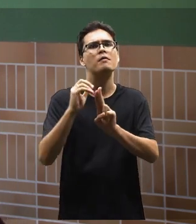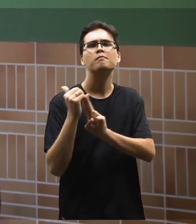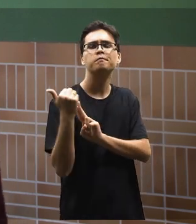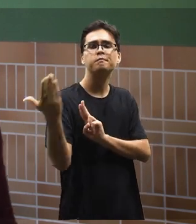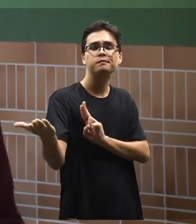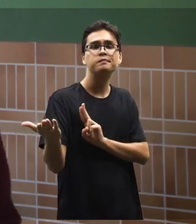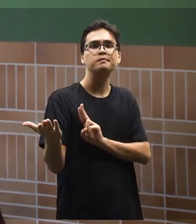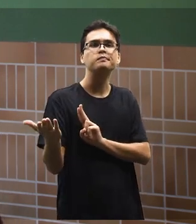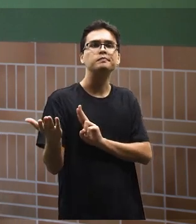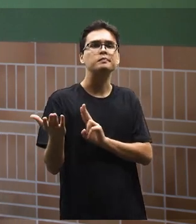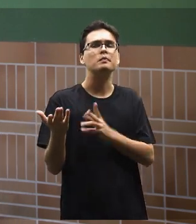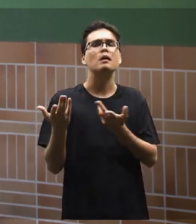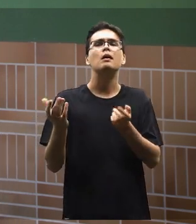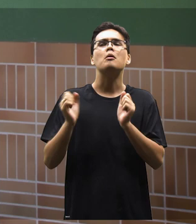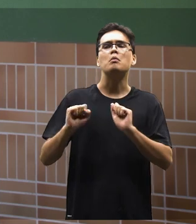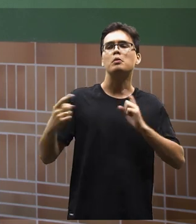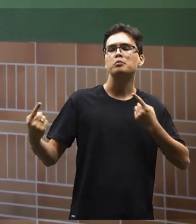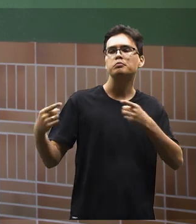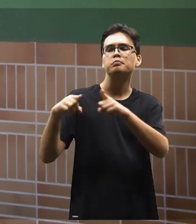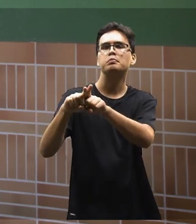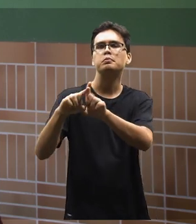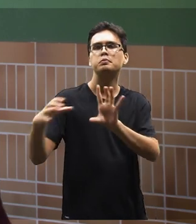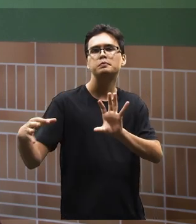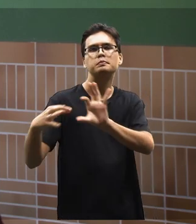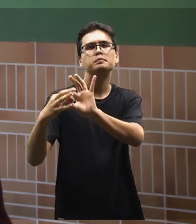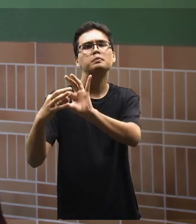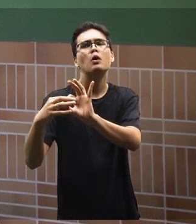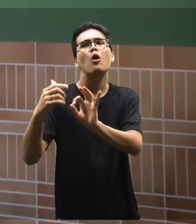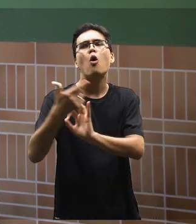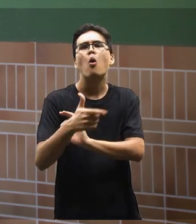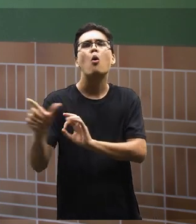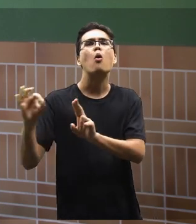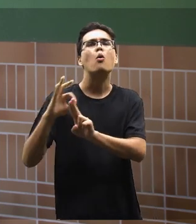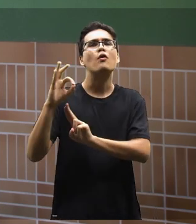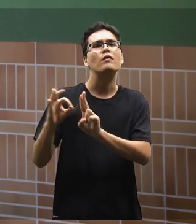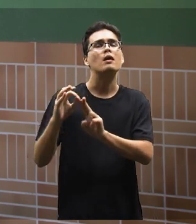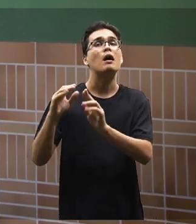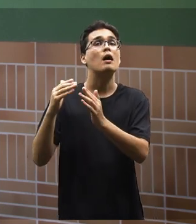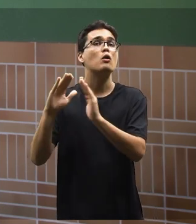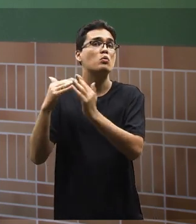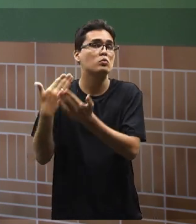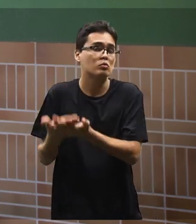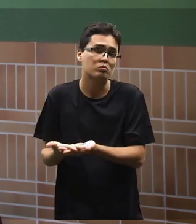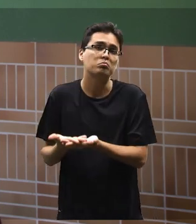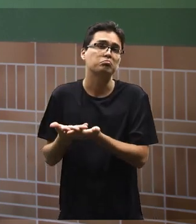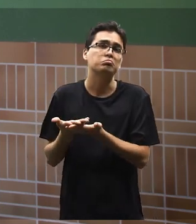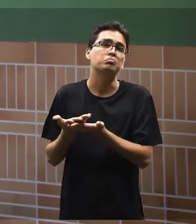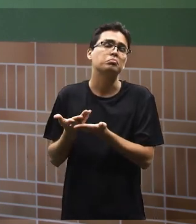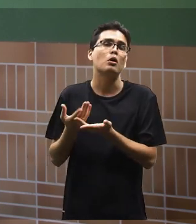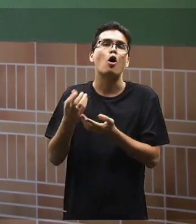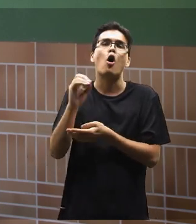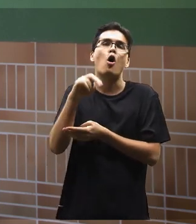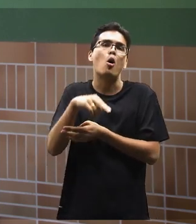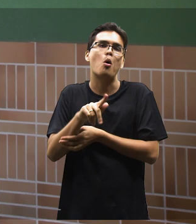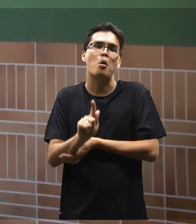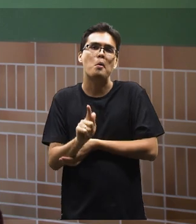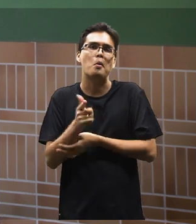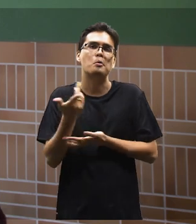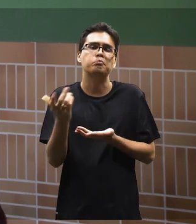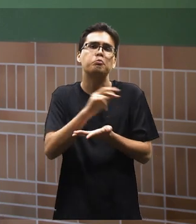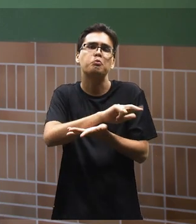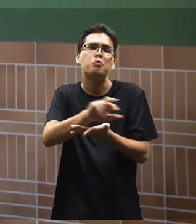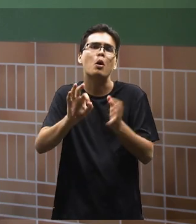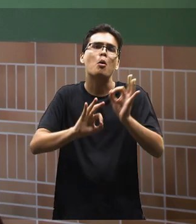da universidade também, levando a universidade e fazendo essas parcerias com outras universidades, com escolas, com